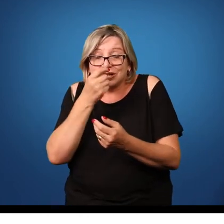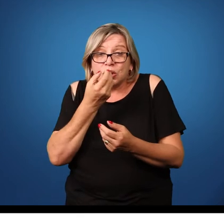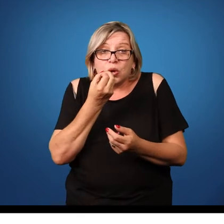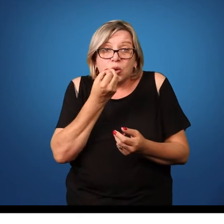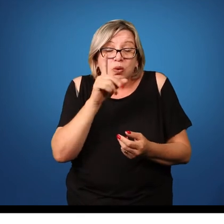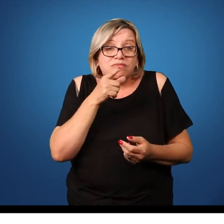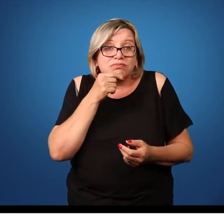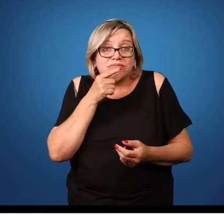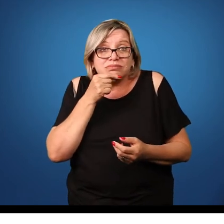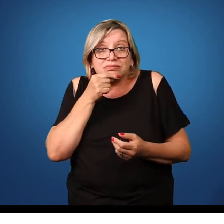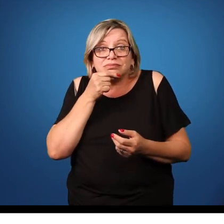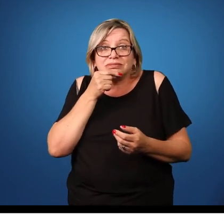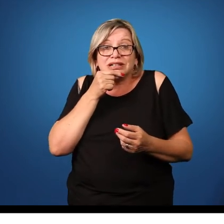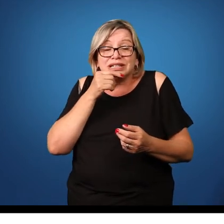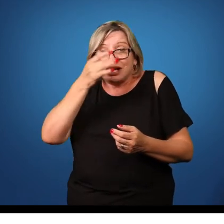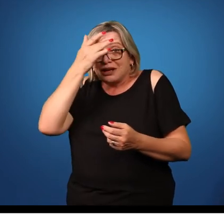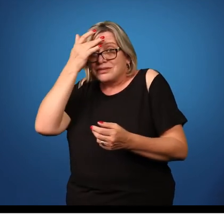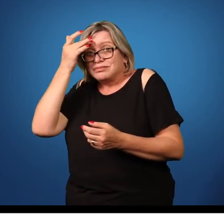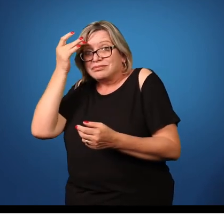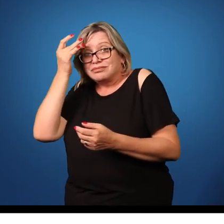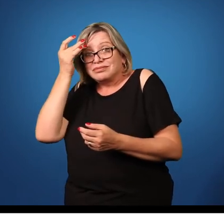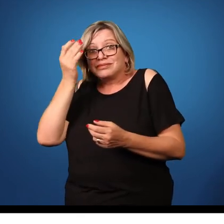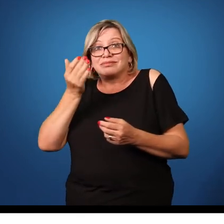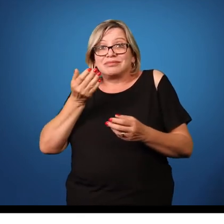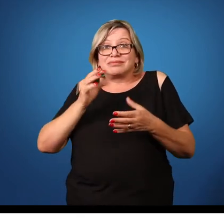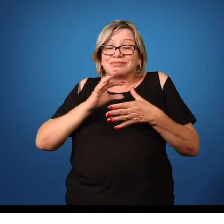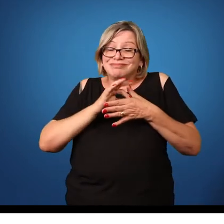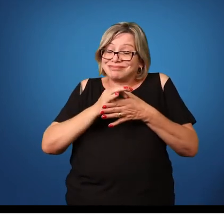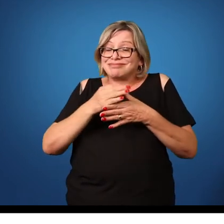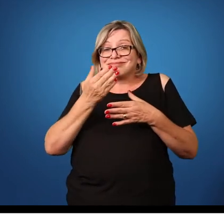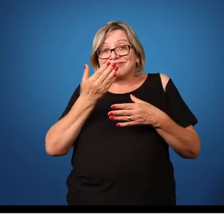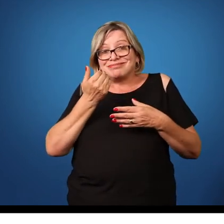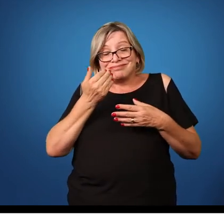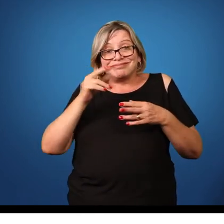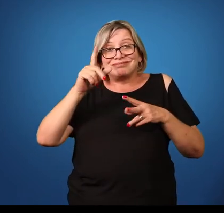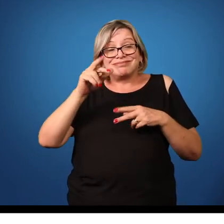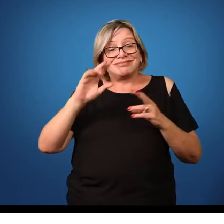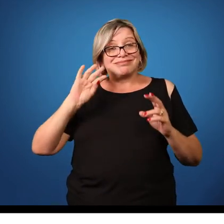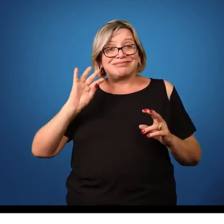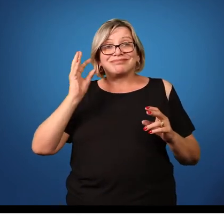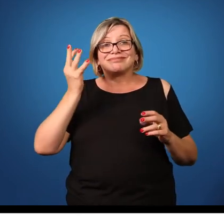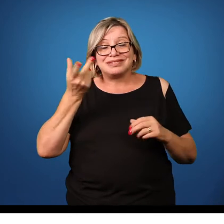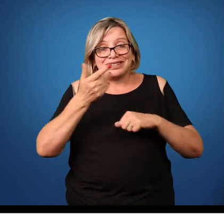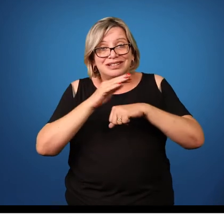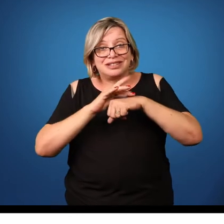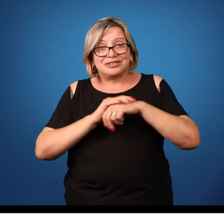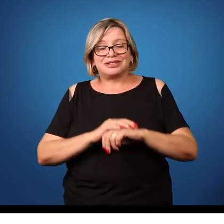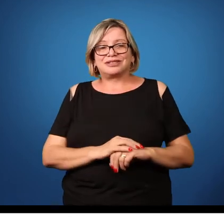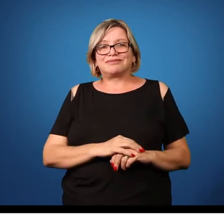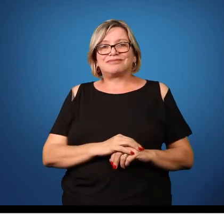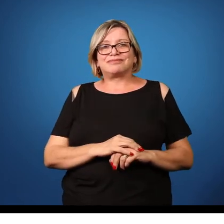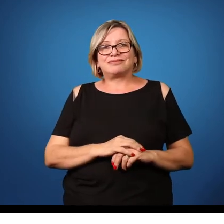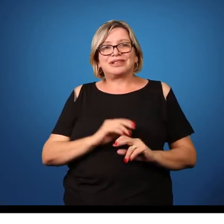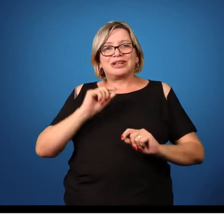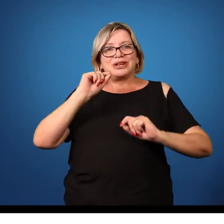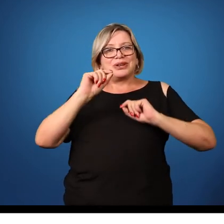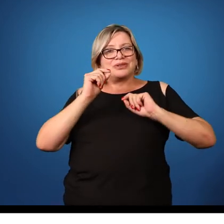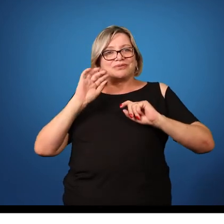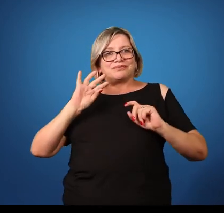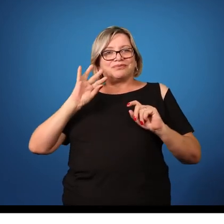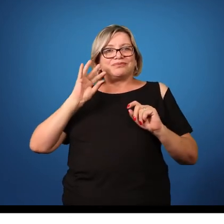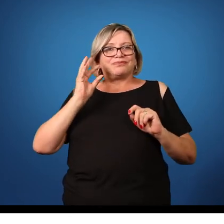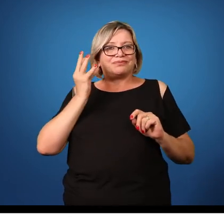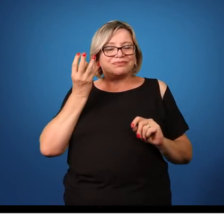alimentos contaminados, o homem também pode vir a se contaminar dessa maneira. E aí, nesse caso, o parasita ele pode